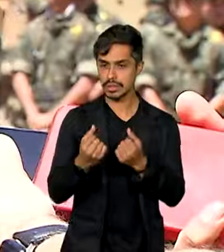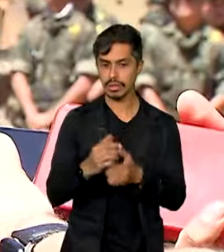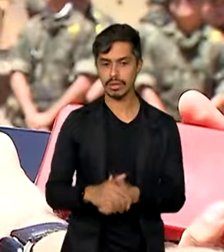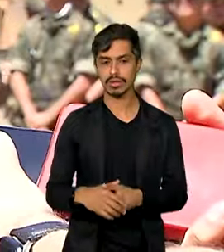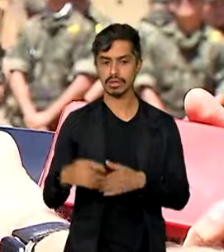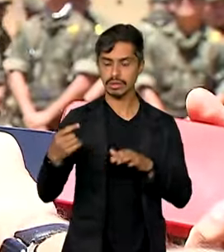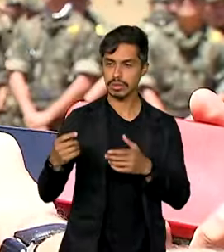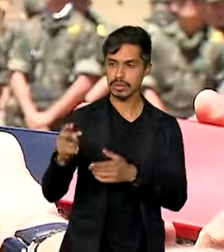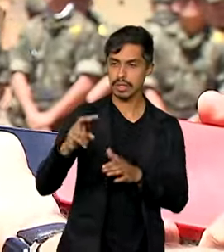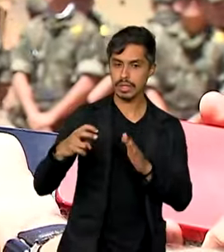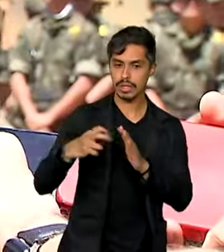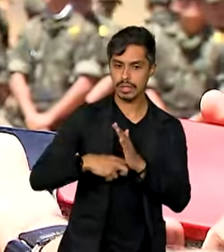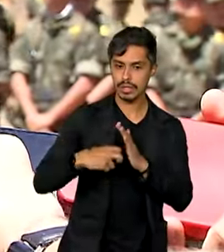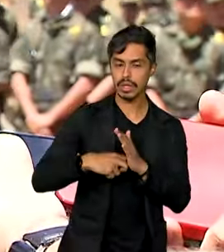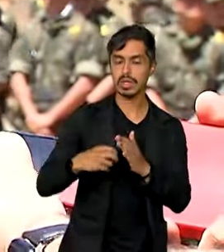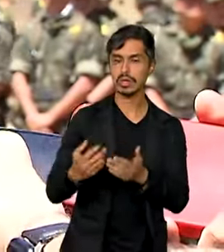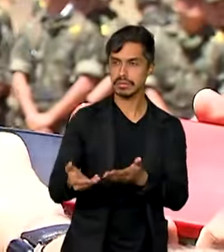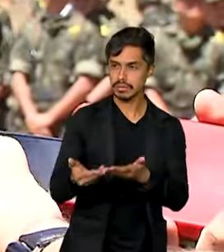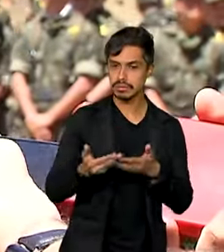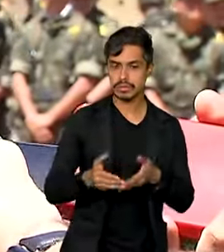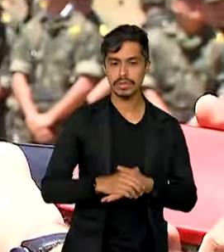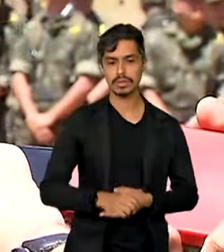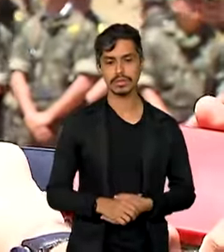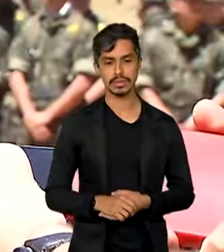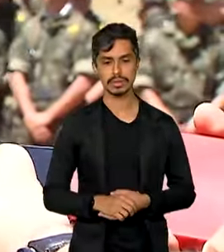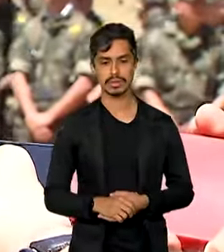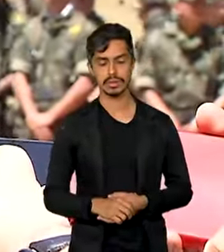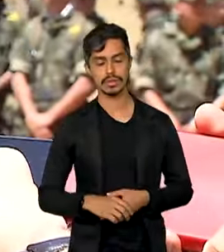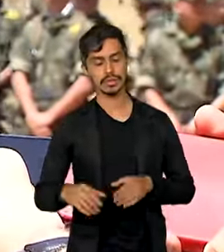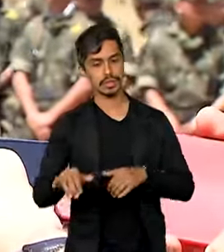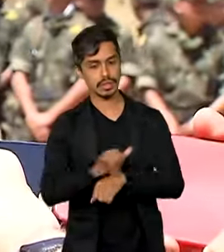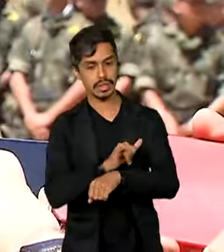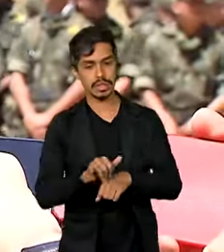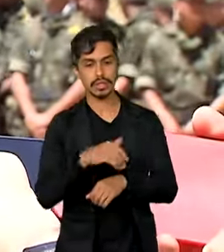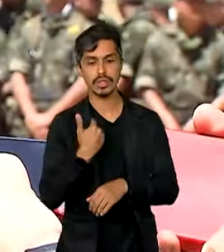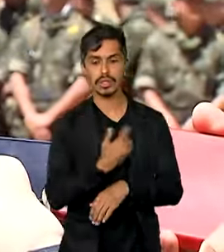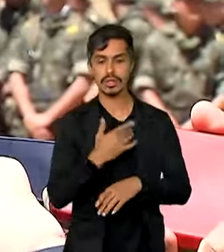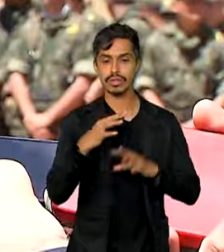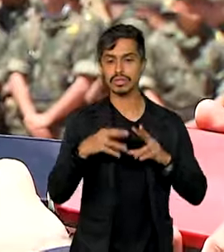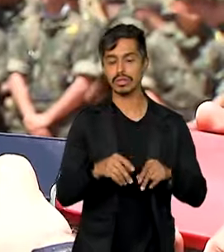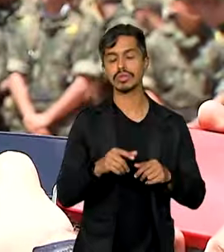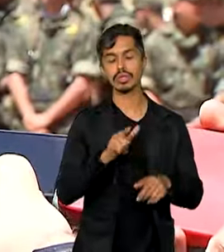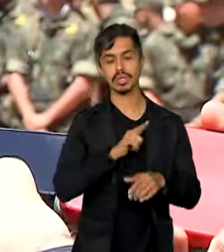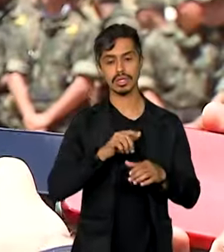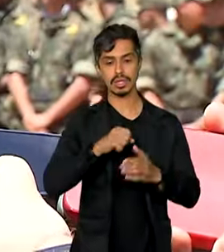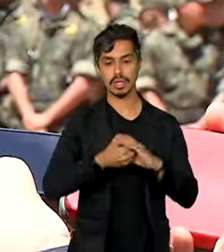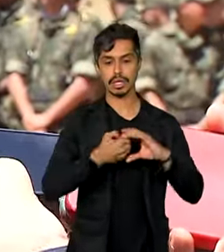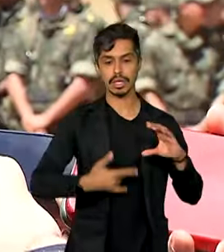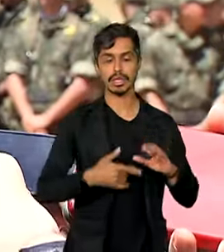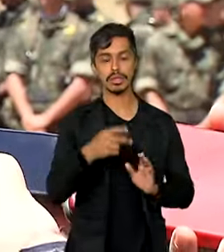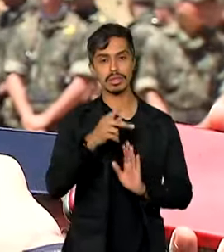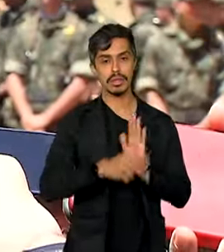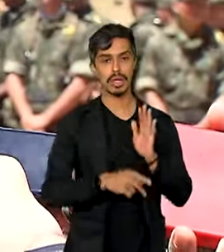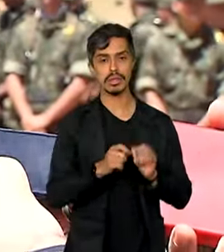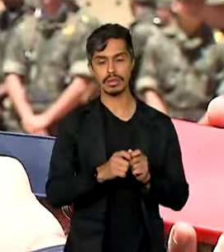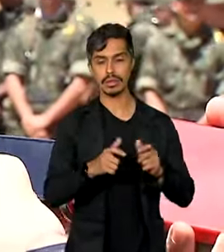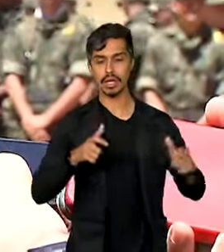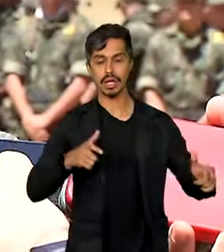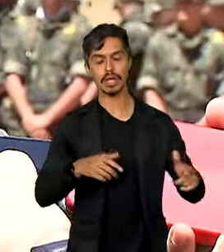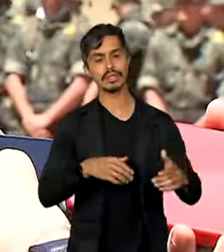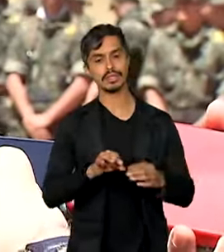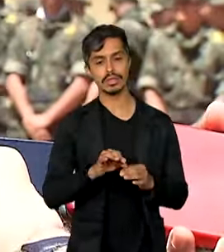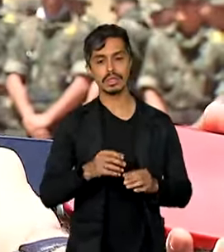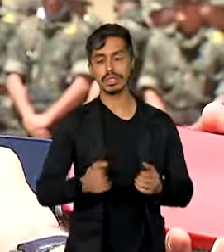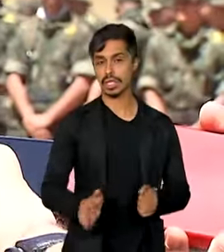arrecadam tributos. Se nós tomarmos os programas estratégicos da Força, todos têm essa característica. São programas de longo prazo de execução, são